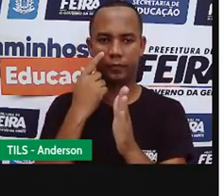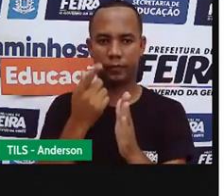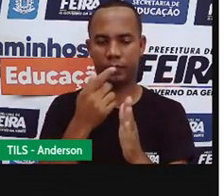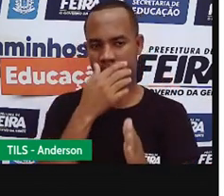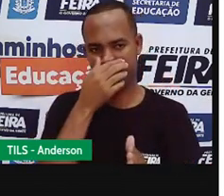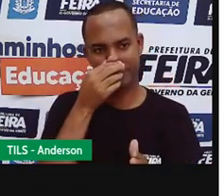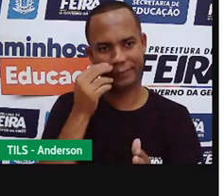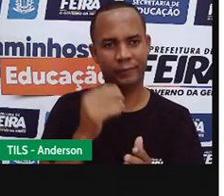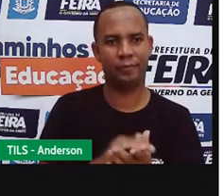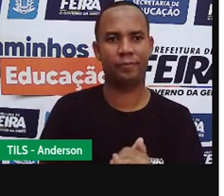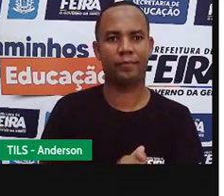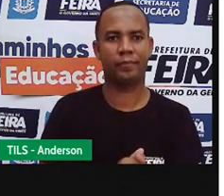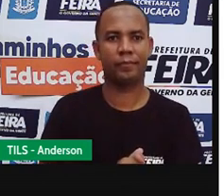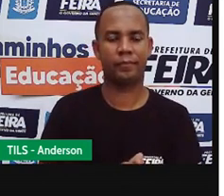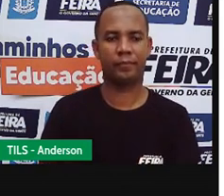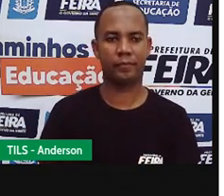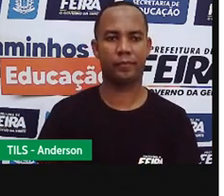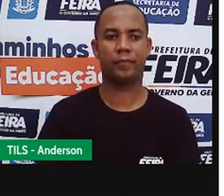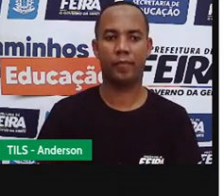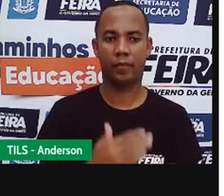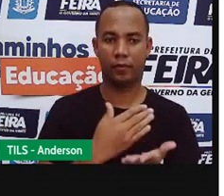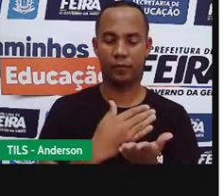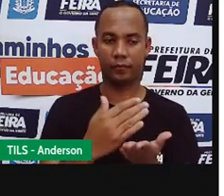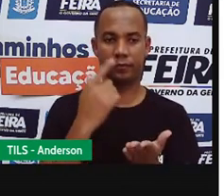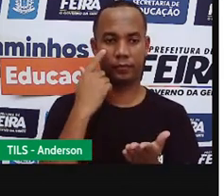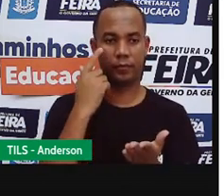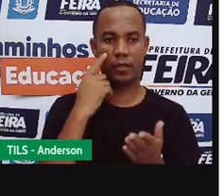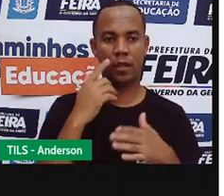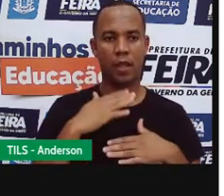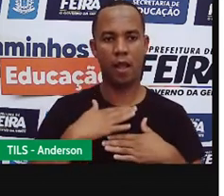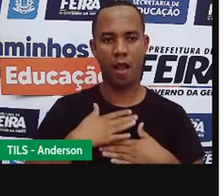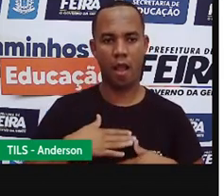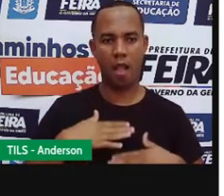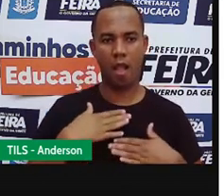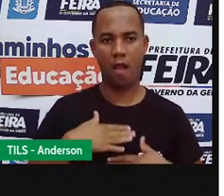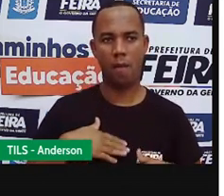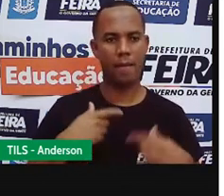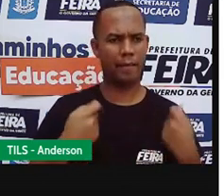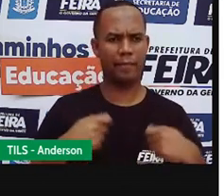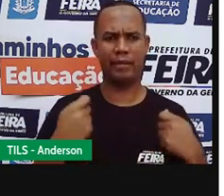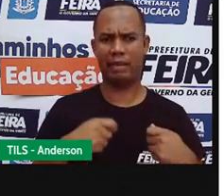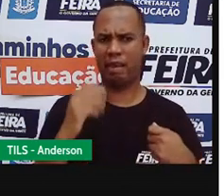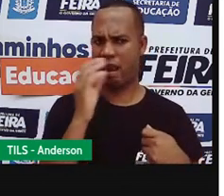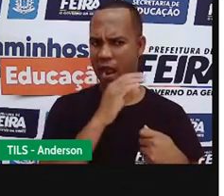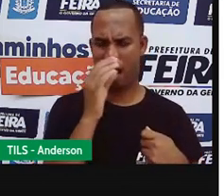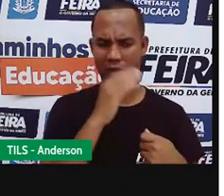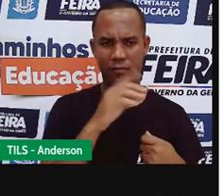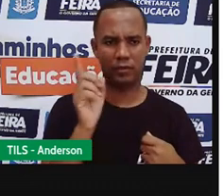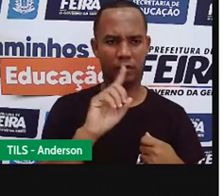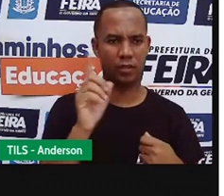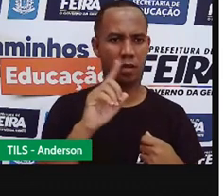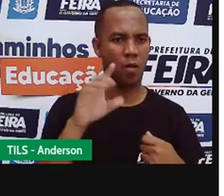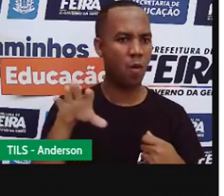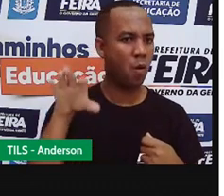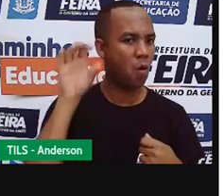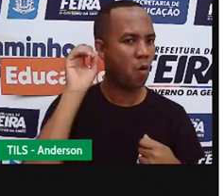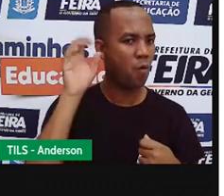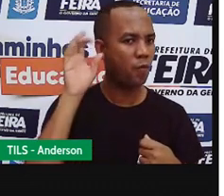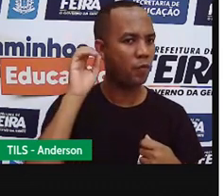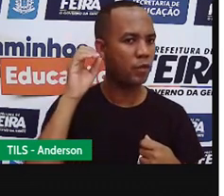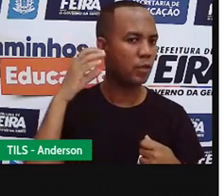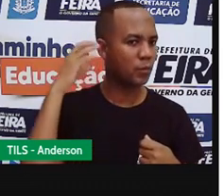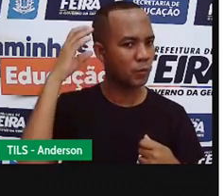repetir, tá bom? Devagar, sem pressa, que é pra você ouvir o som e